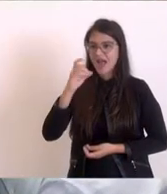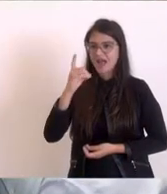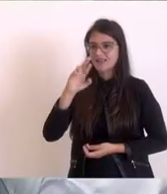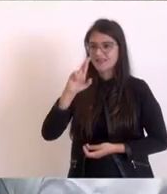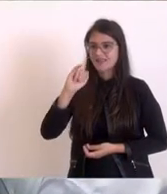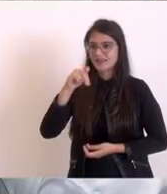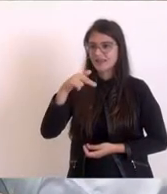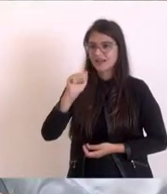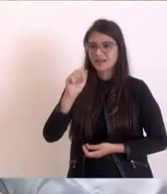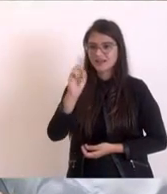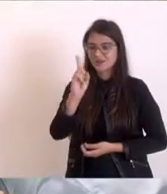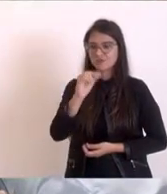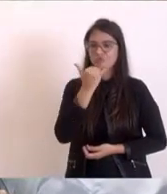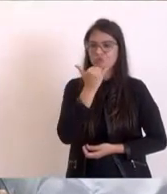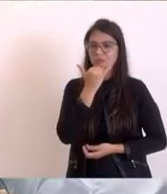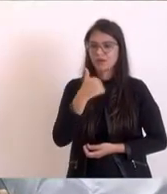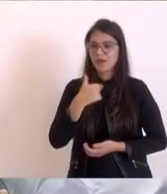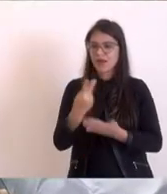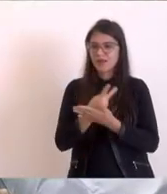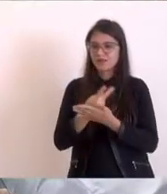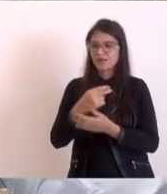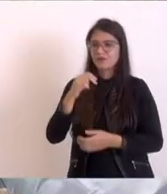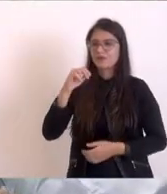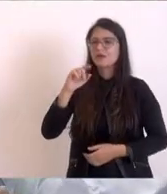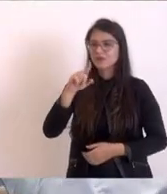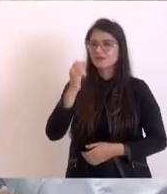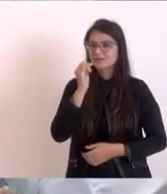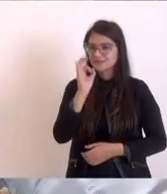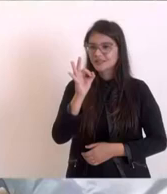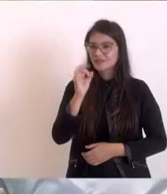Perdão. Manuela, é verdade.